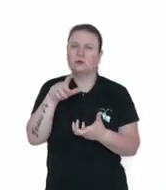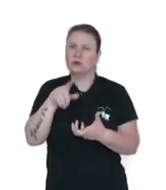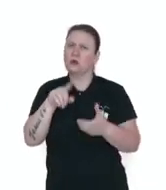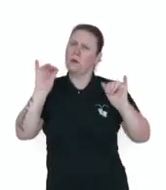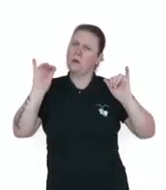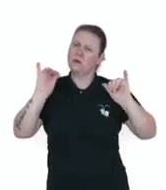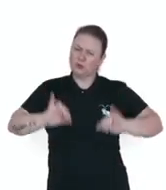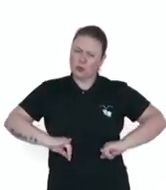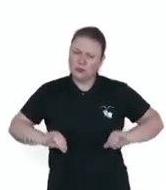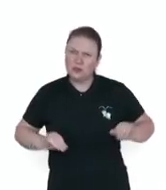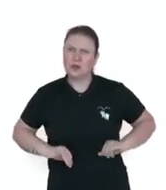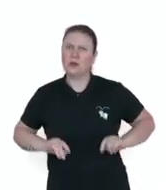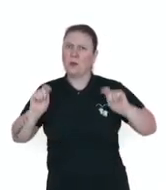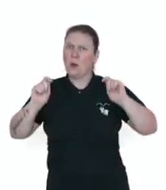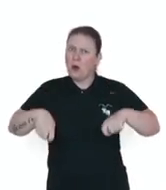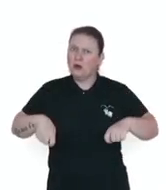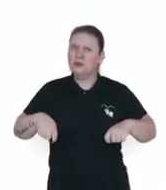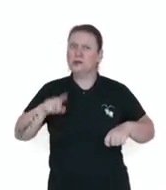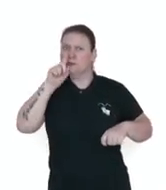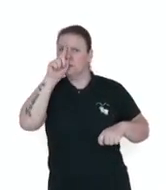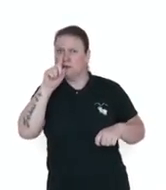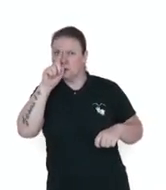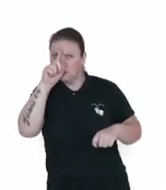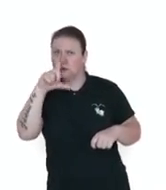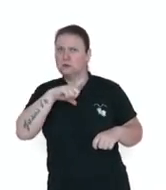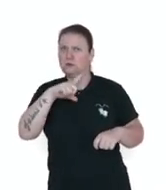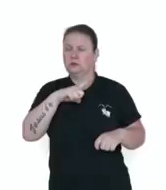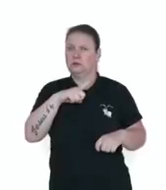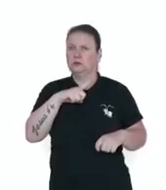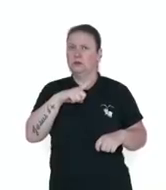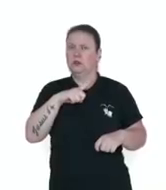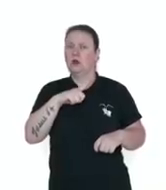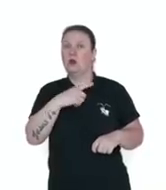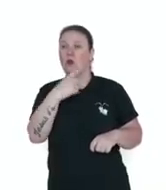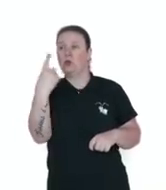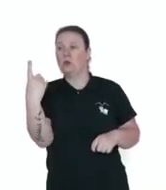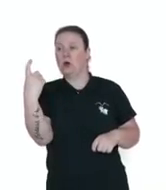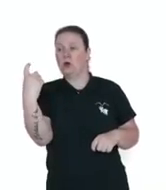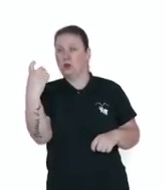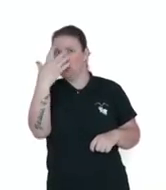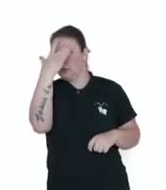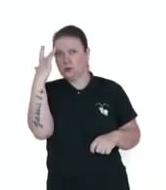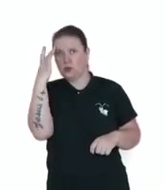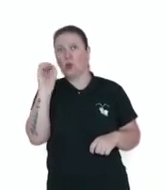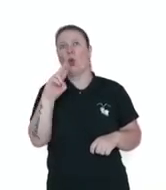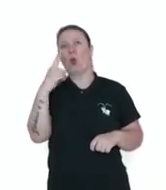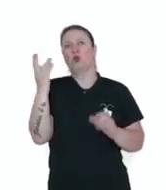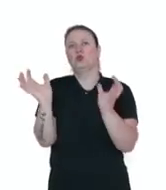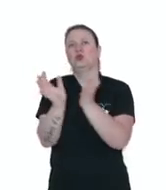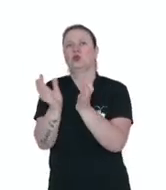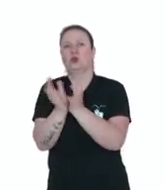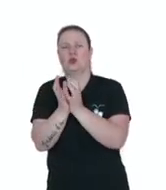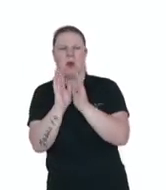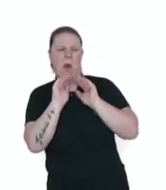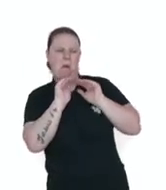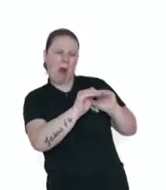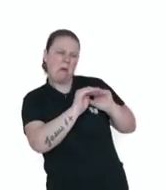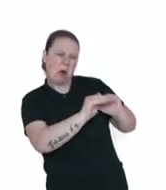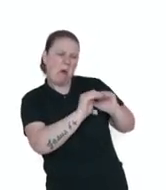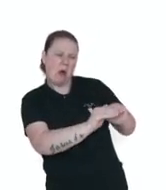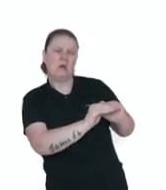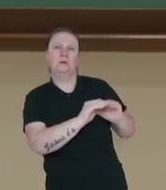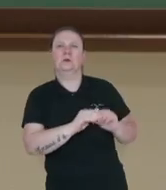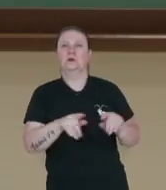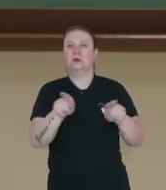violência física ou psicológica praticados por um único indivíduo ou um grupo que causa dor e angústia. Então, aqui nós temos a